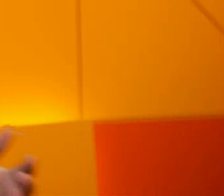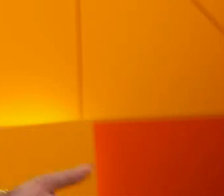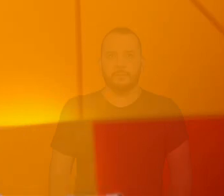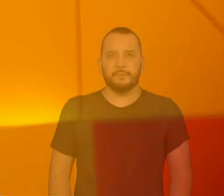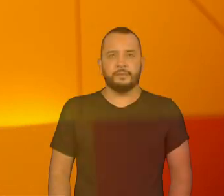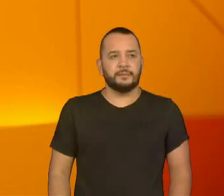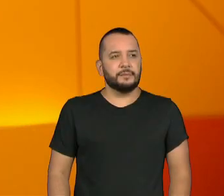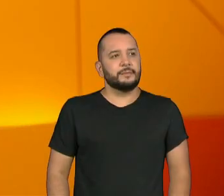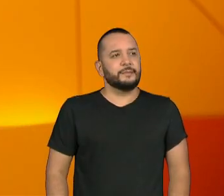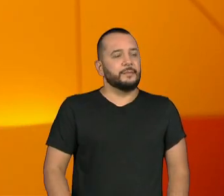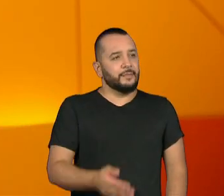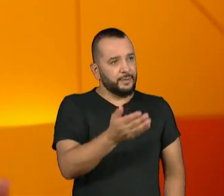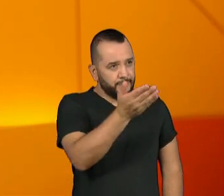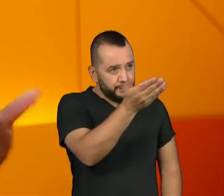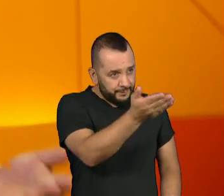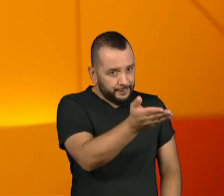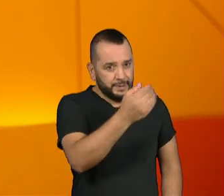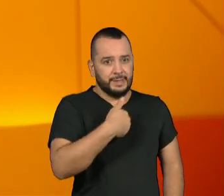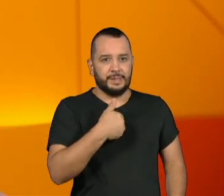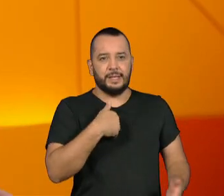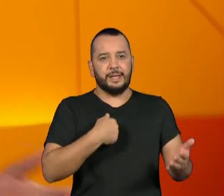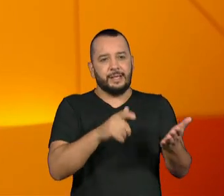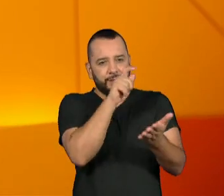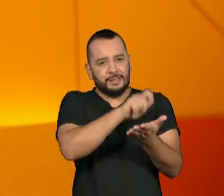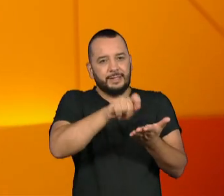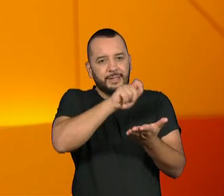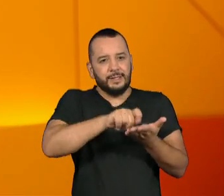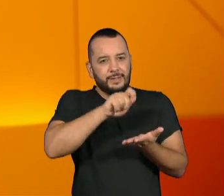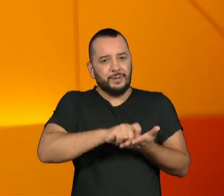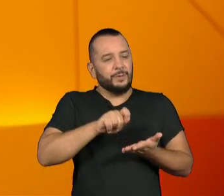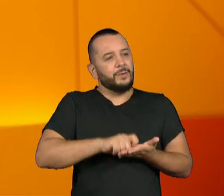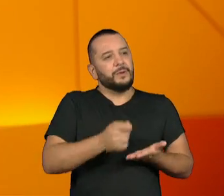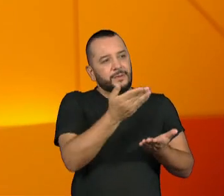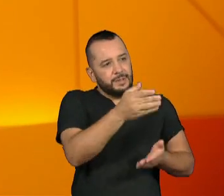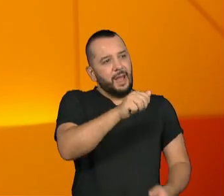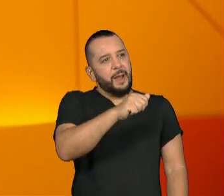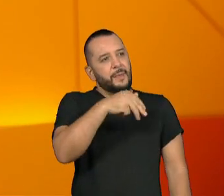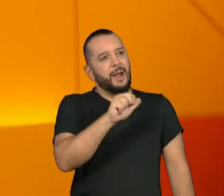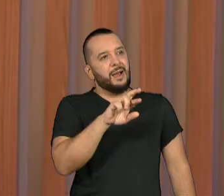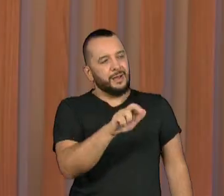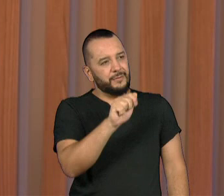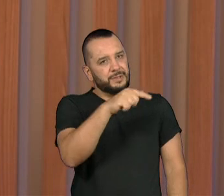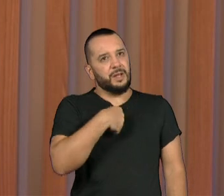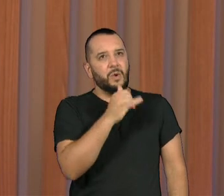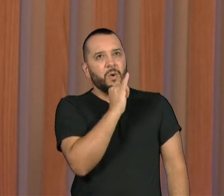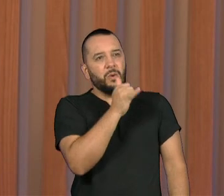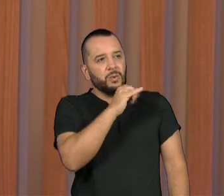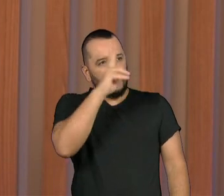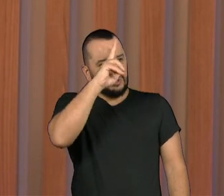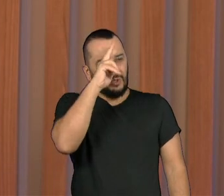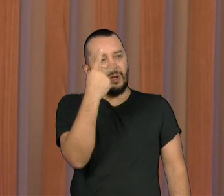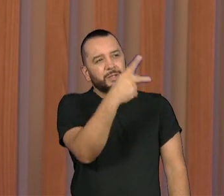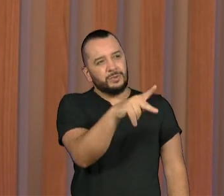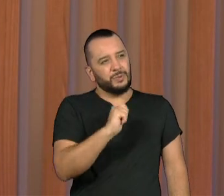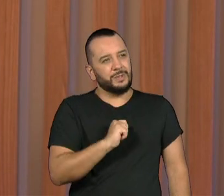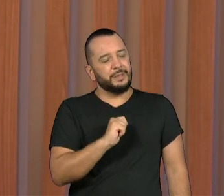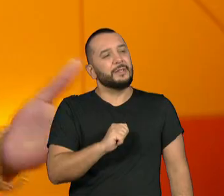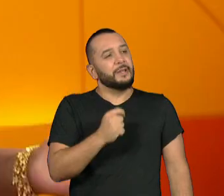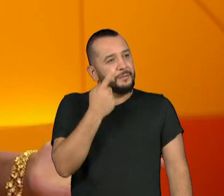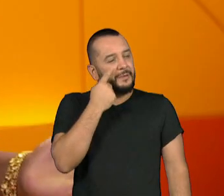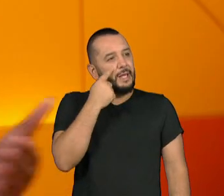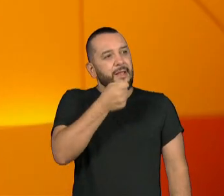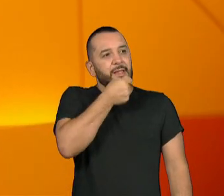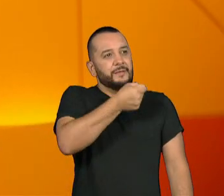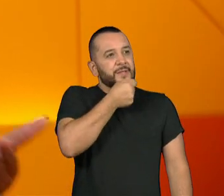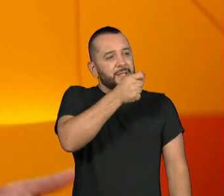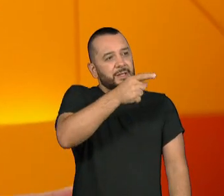Amara, você é uma escritora e contou a sua história no seu próprio livro. E eu vi numa entrevista que você disse que se a gente fosse